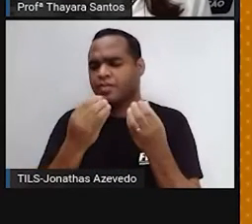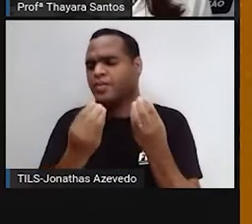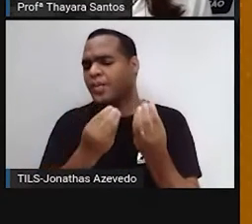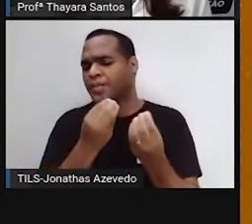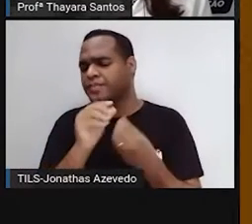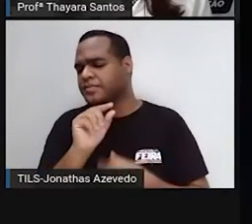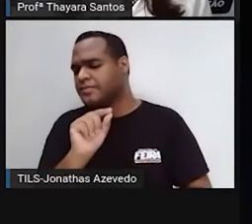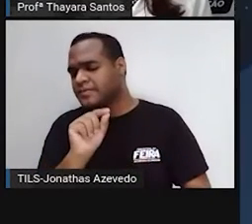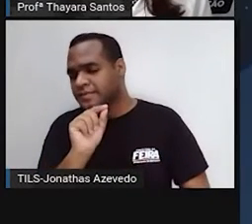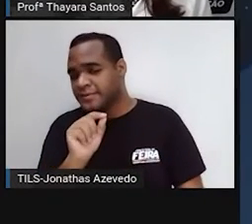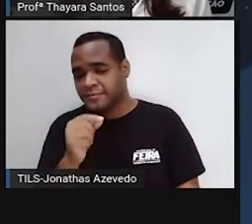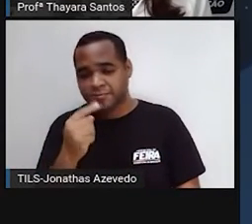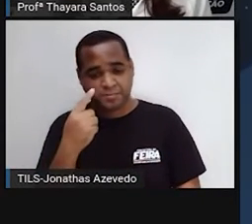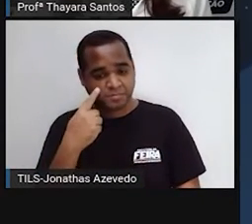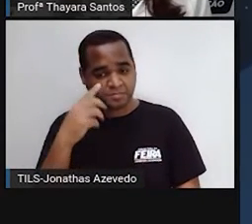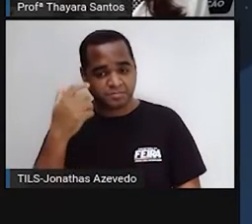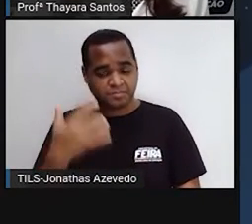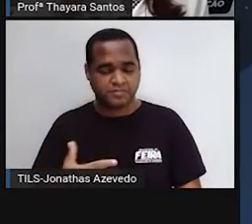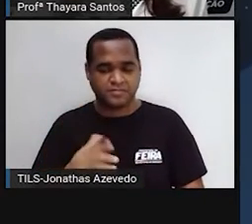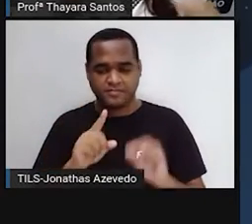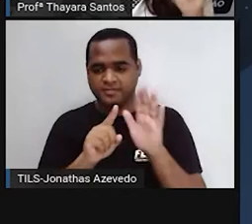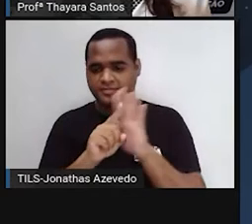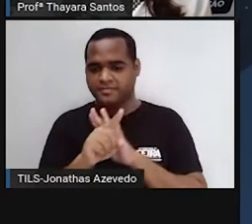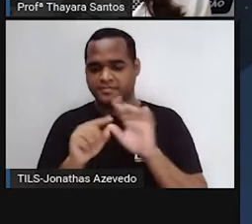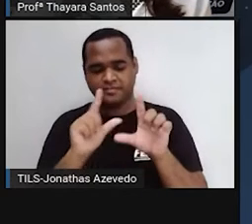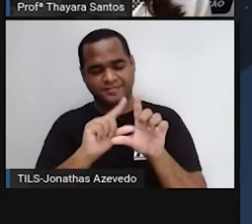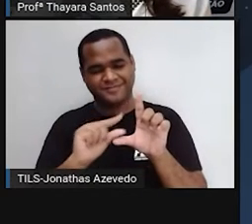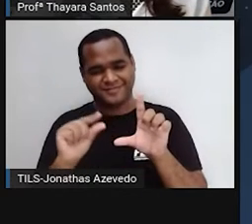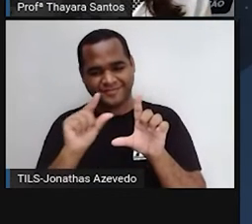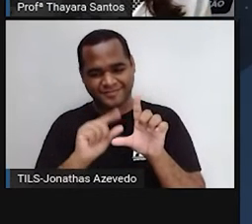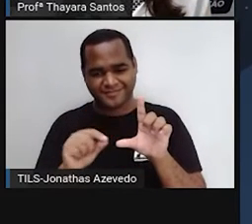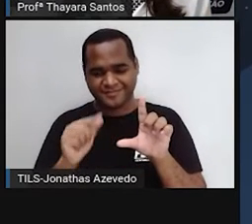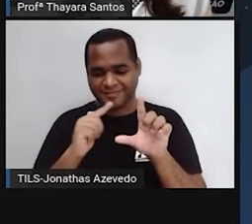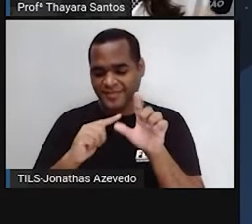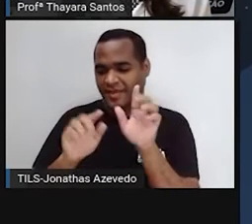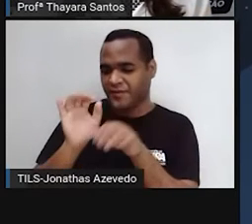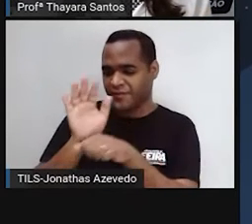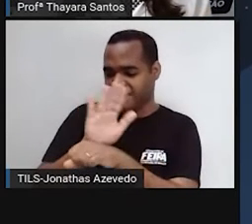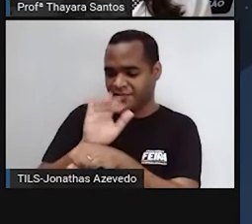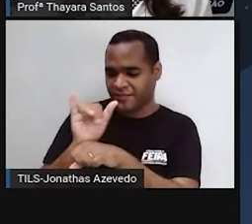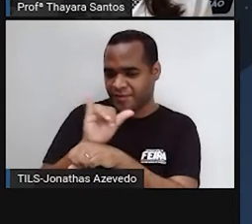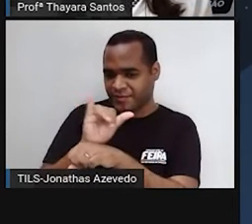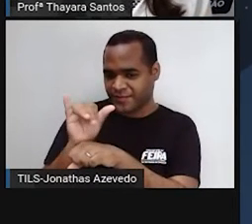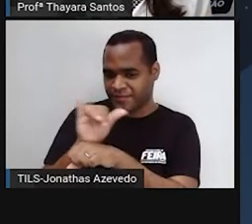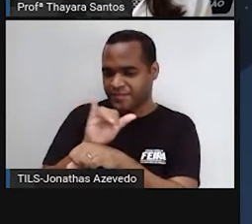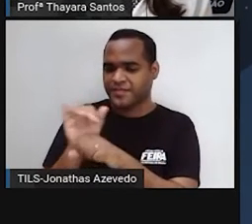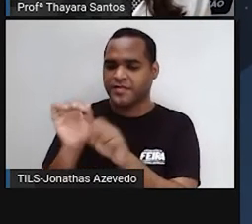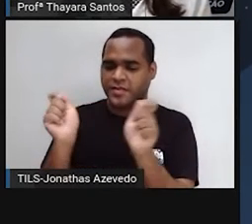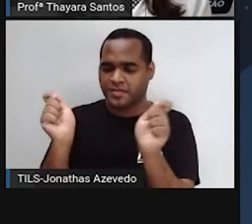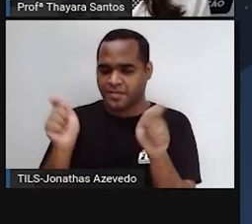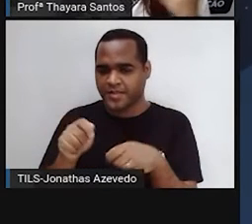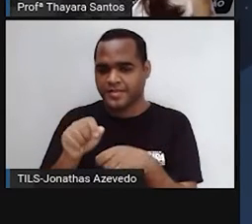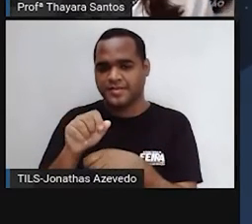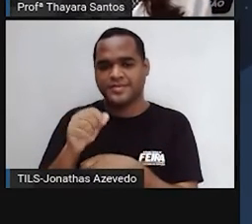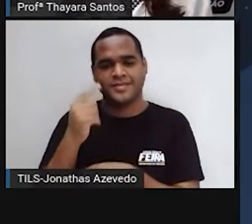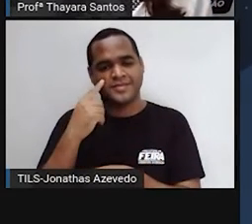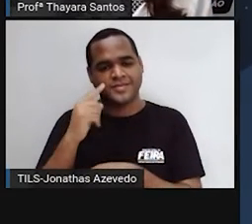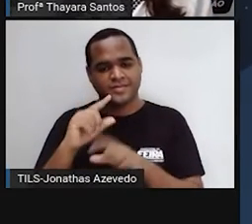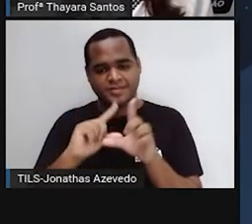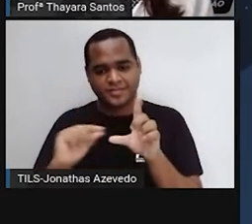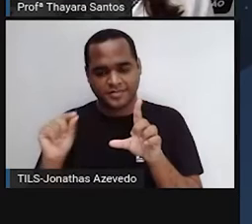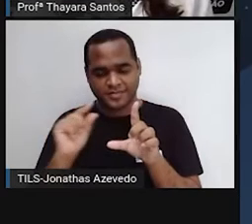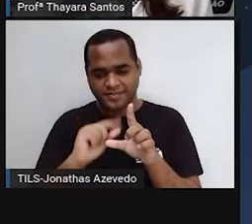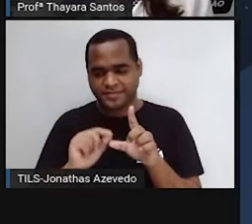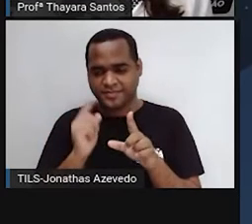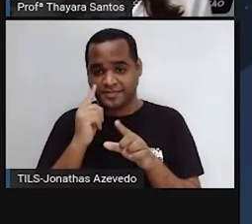isso, eu fiz um quiz, o link vai estar na descrição desse vídeo, vocês podem acessar, clicando no link, vocês vão ser